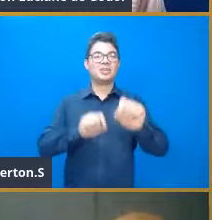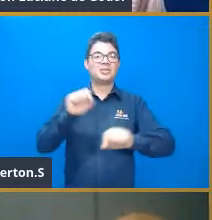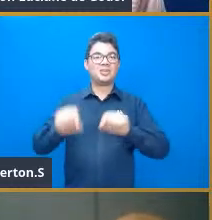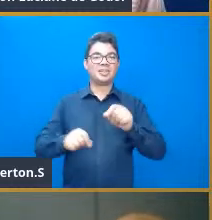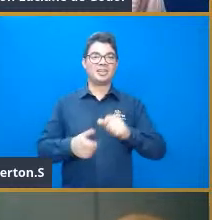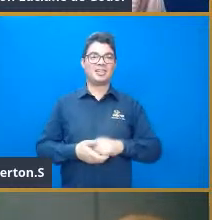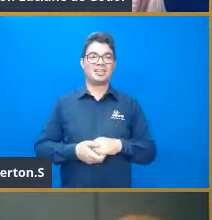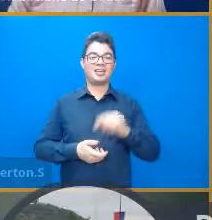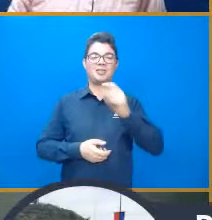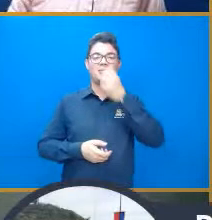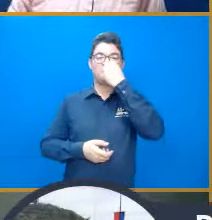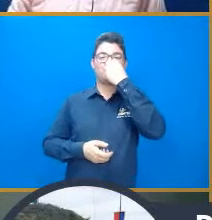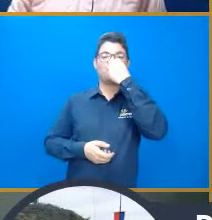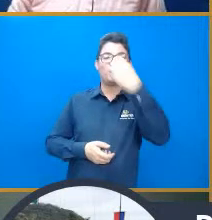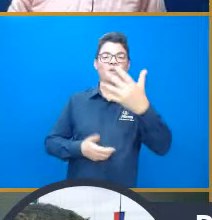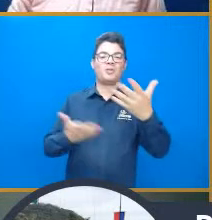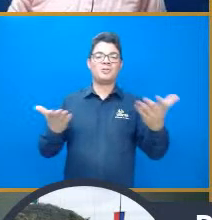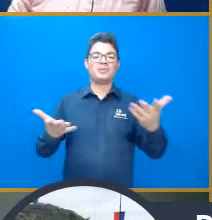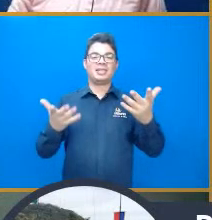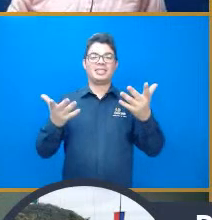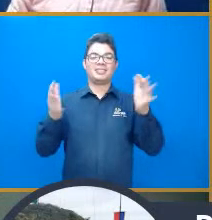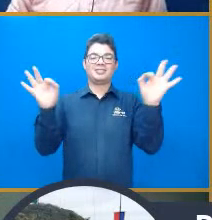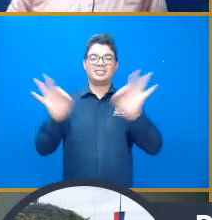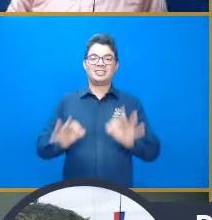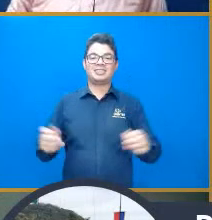é muito bom, assim, é bom demais, então,